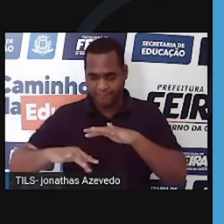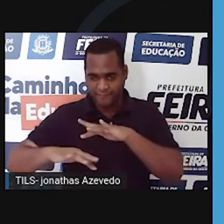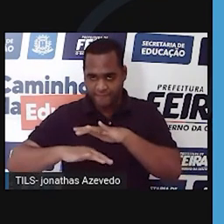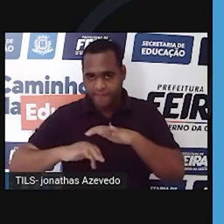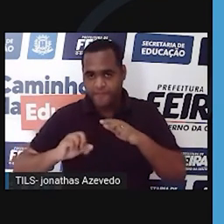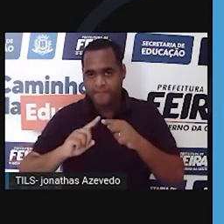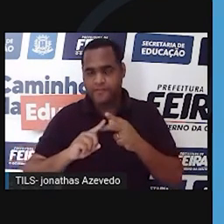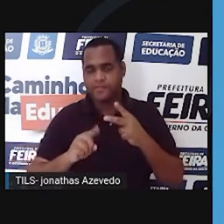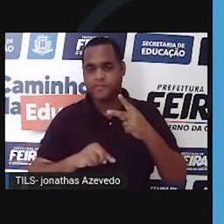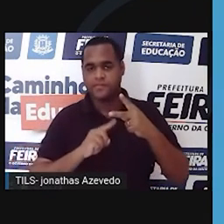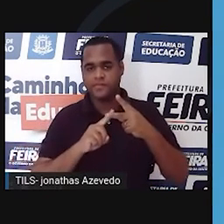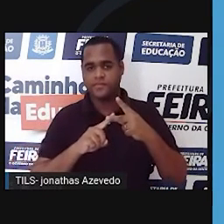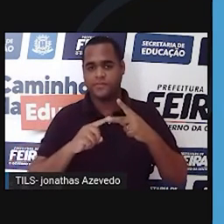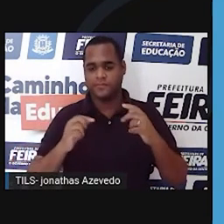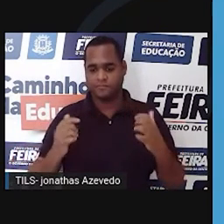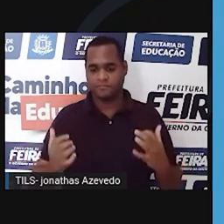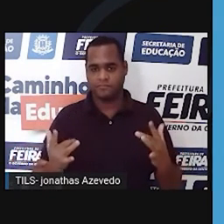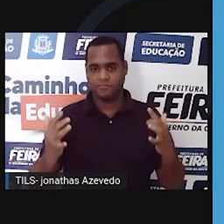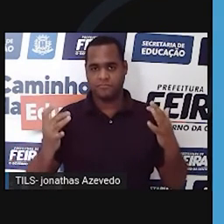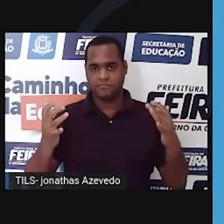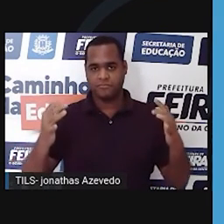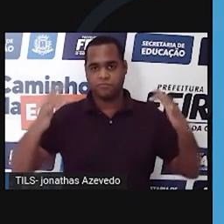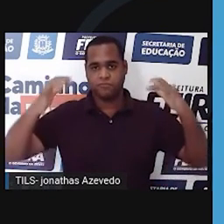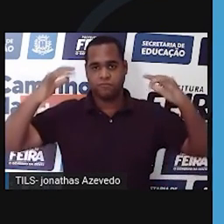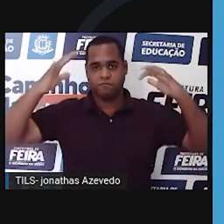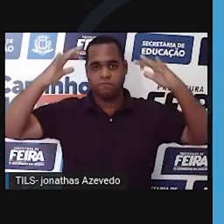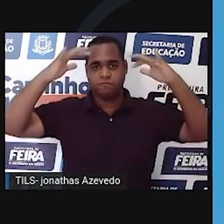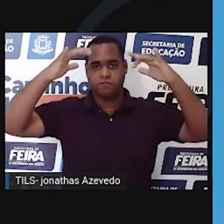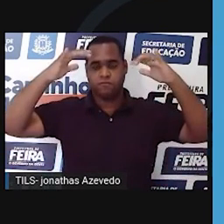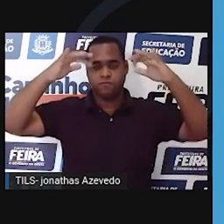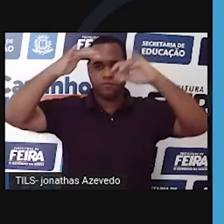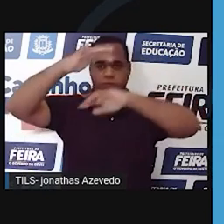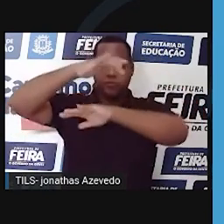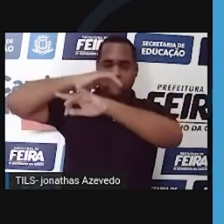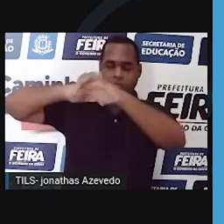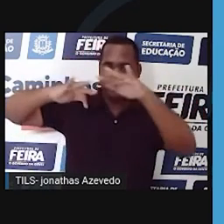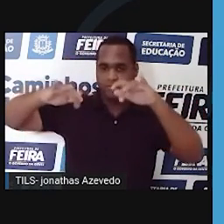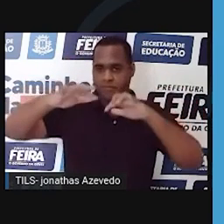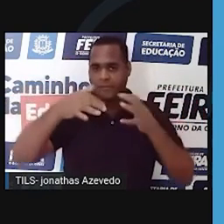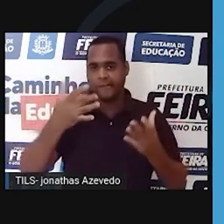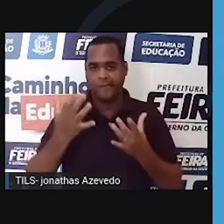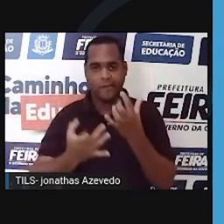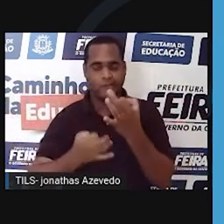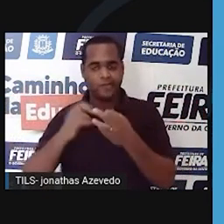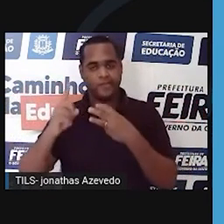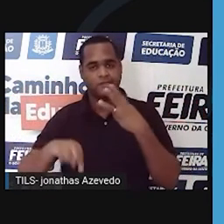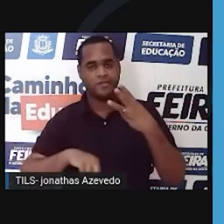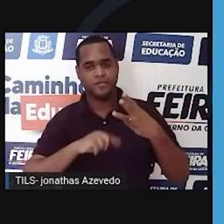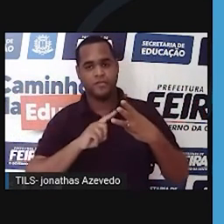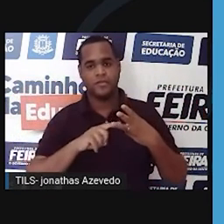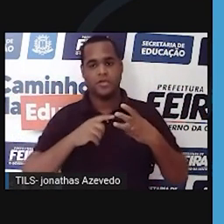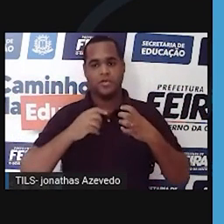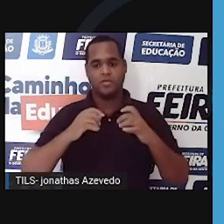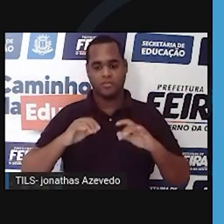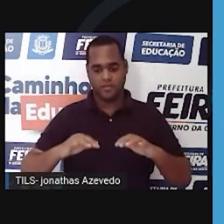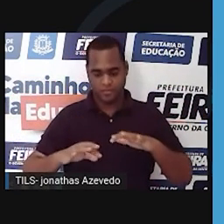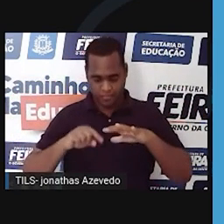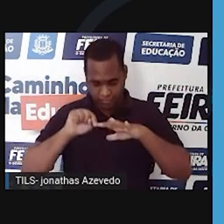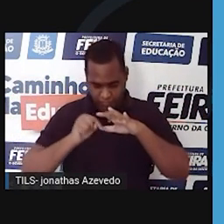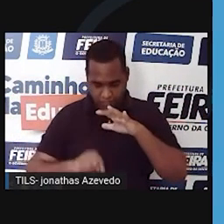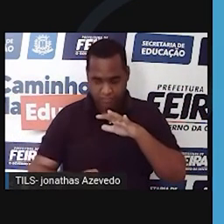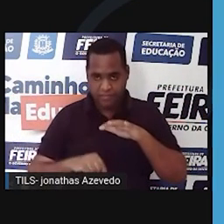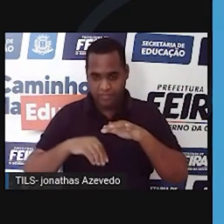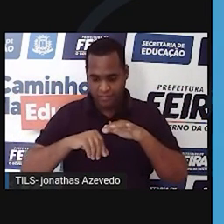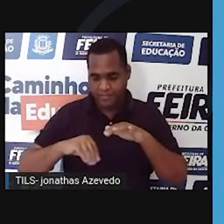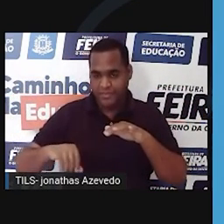incêndios de copa que queimam todo o extrato arbóreo e temos também o incêndio subterrâneo que